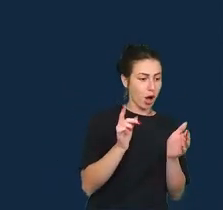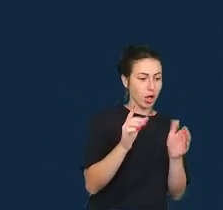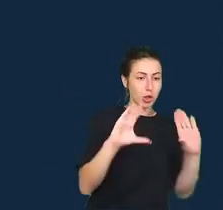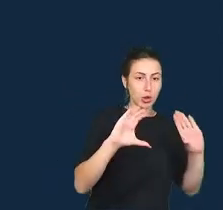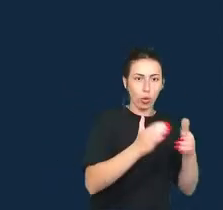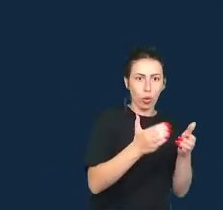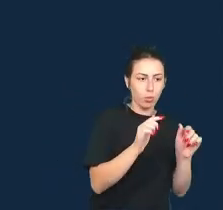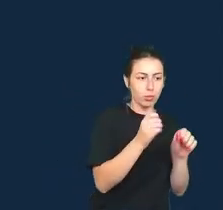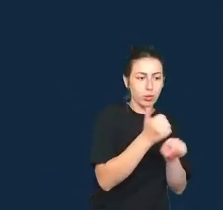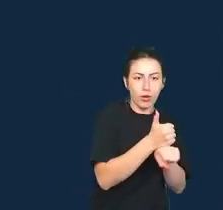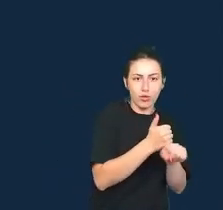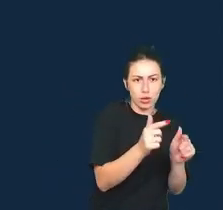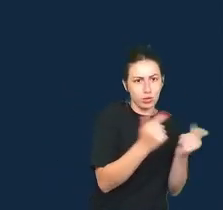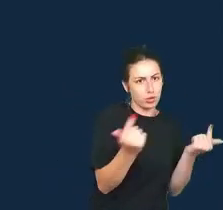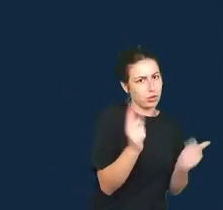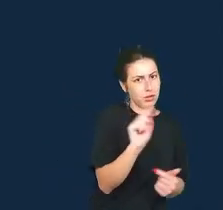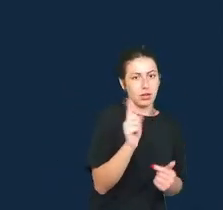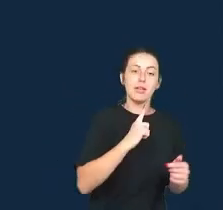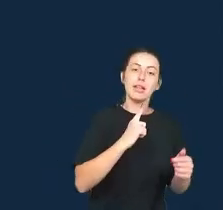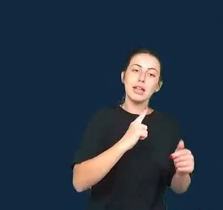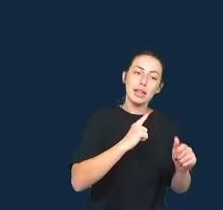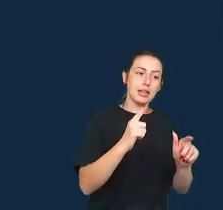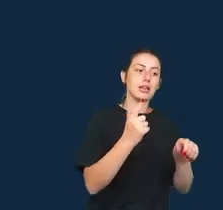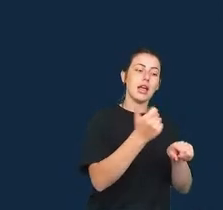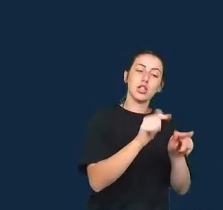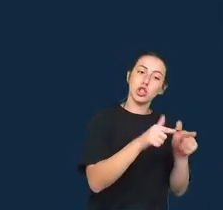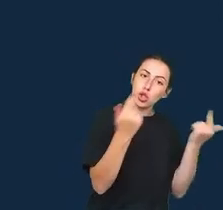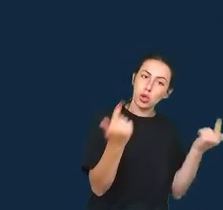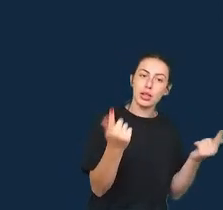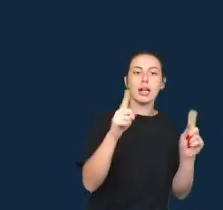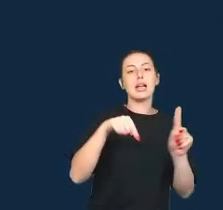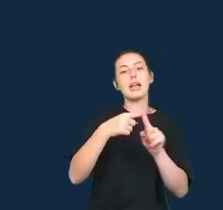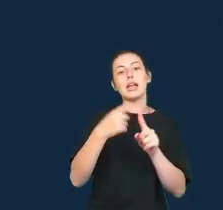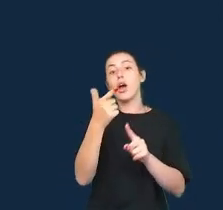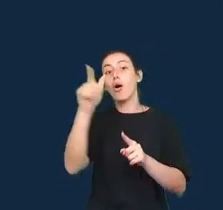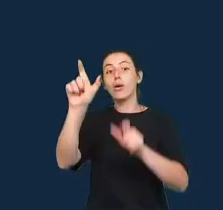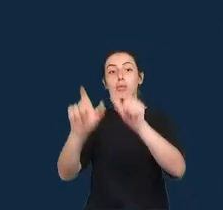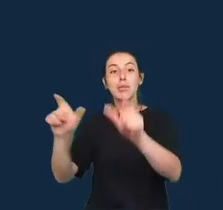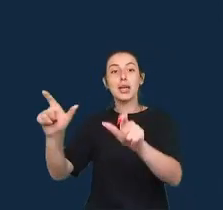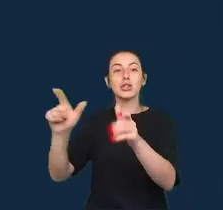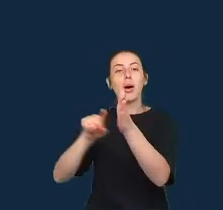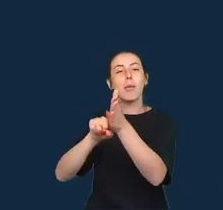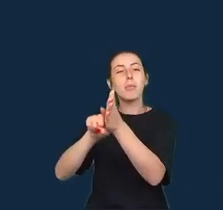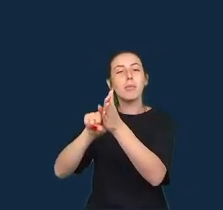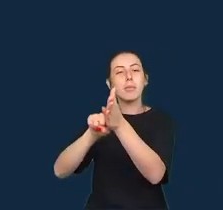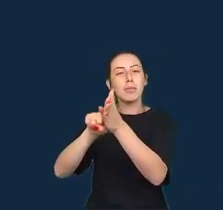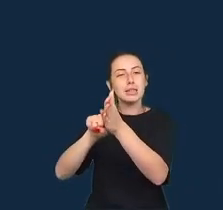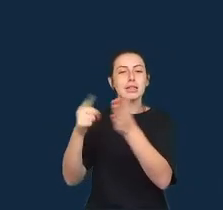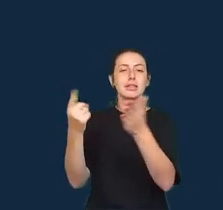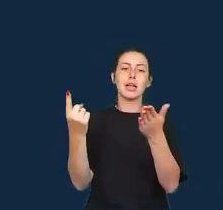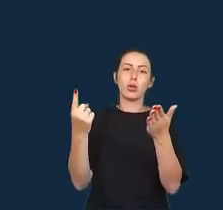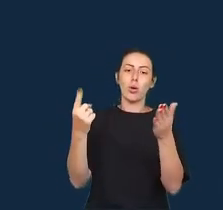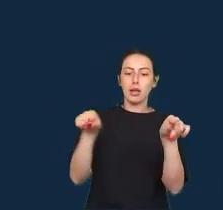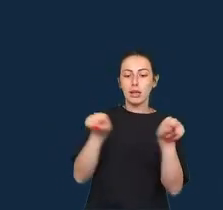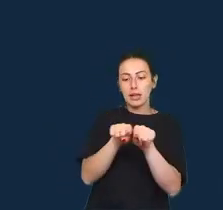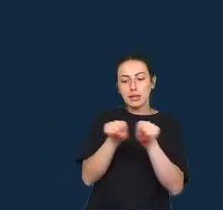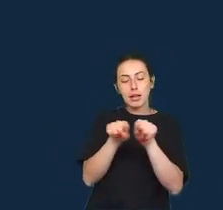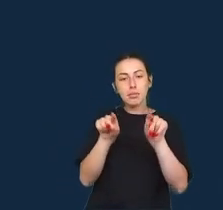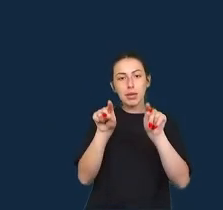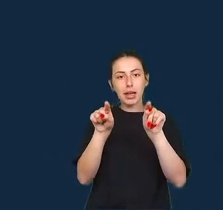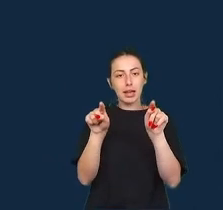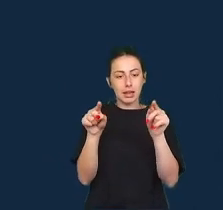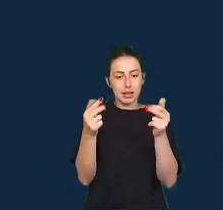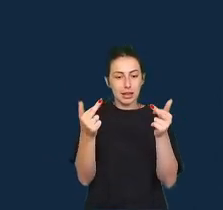essenciais nas investigações a respeito do poder algorítmico e na distribuição